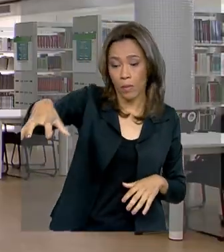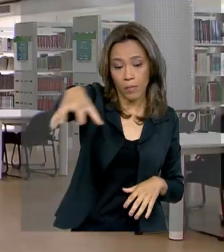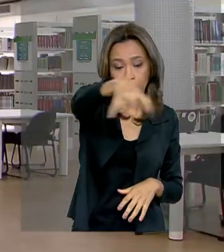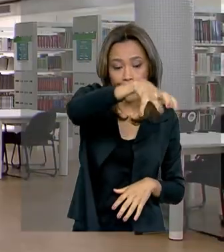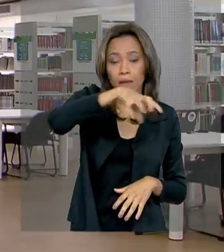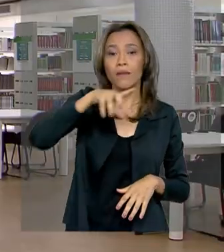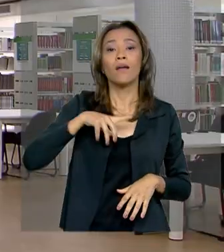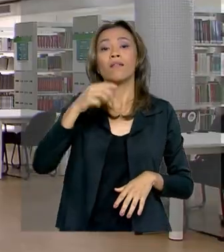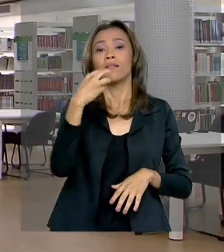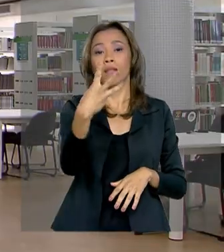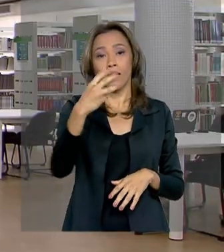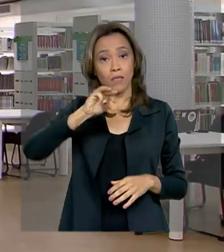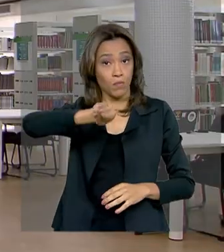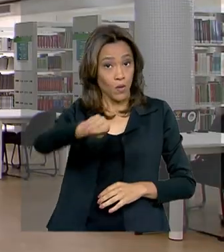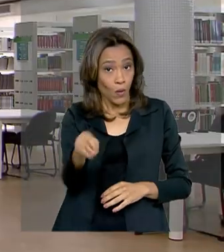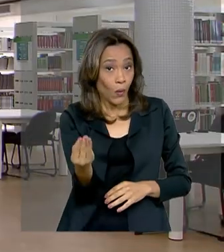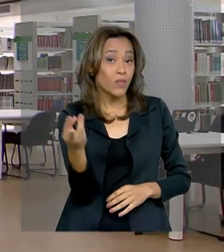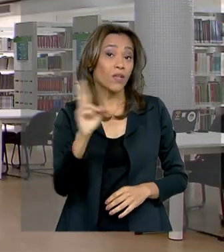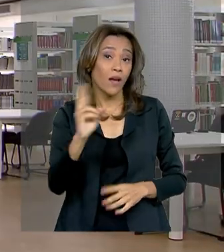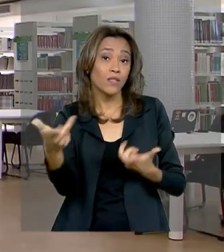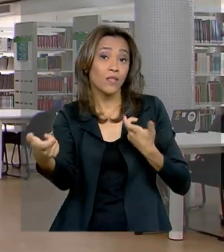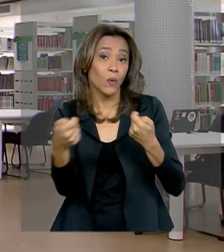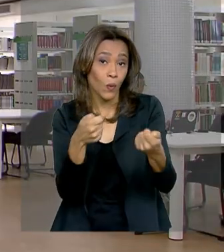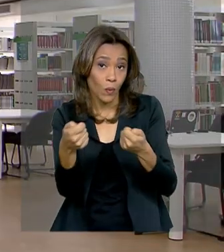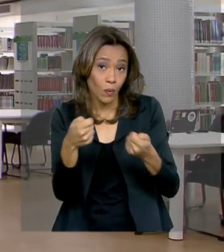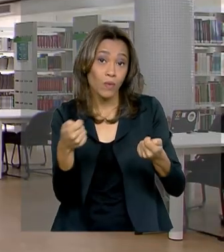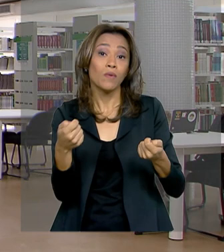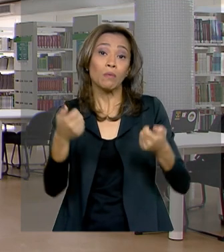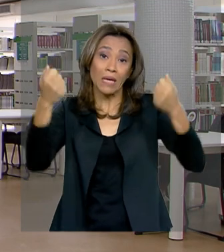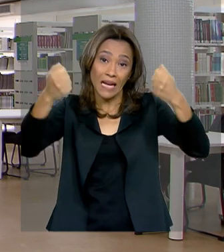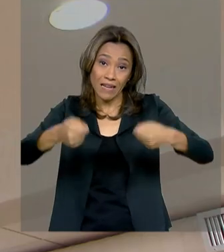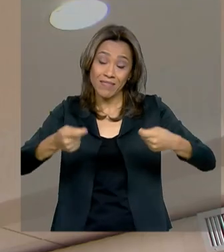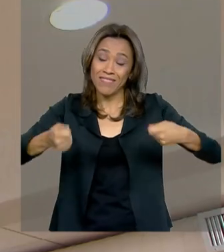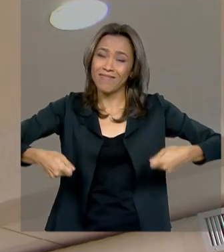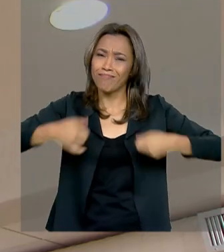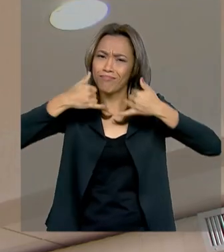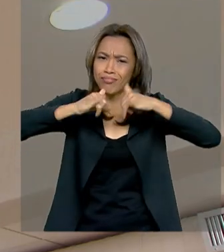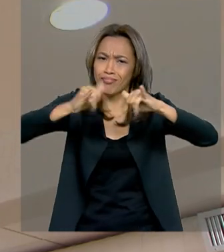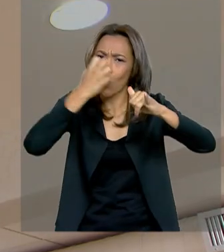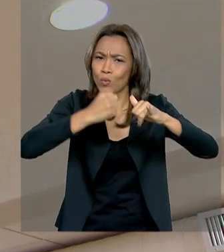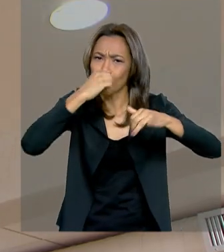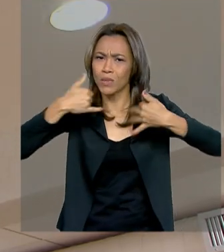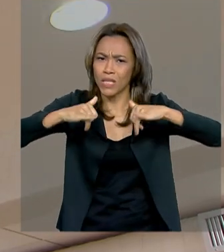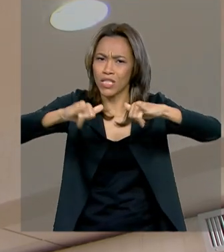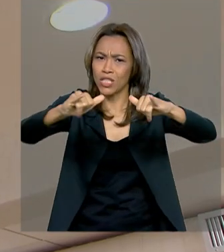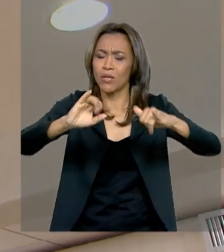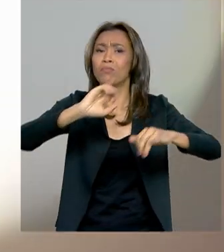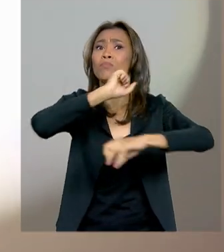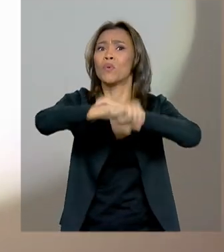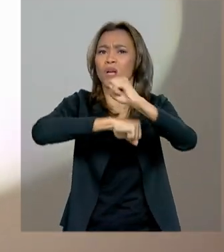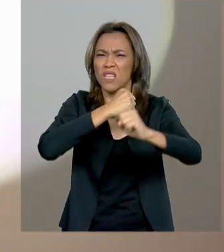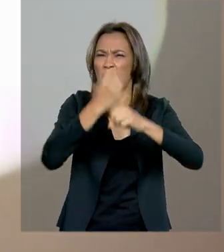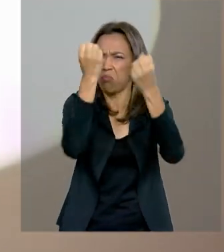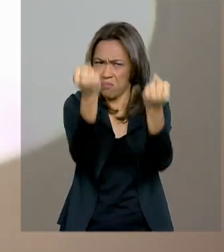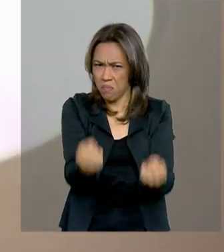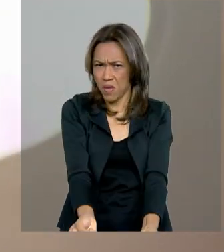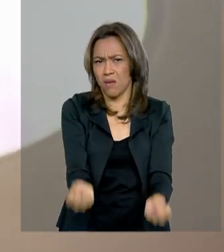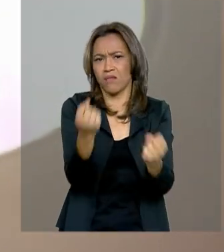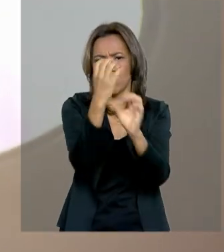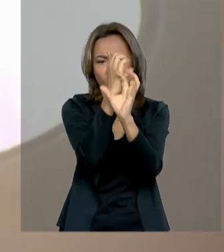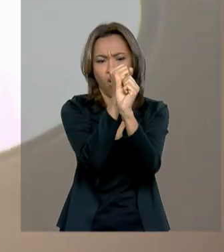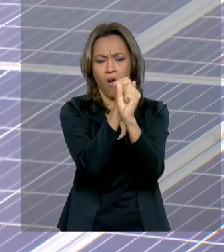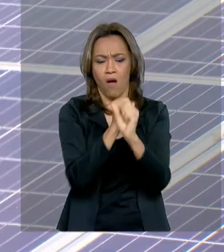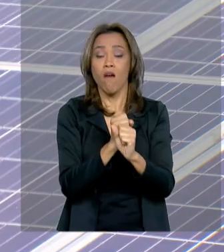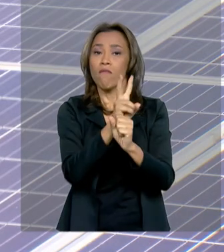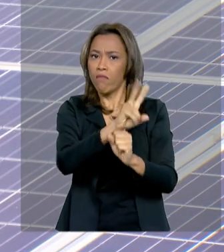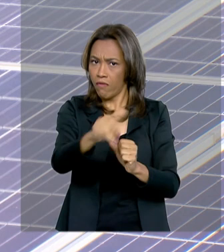3 milhões de reais com gastos com energia por ano. Um peso no orçamento, mas que vai ser